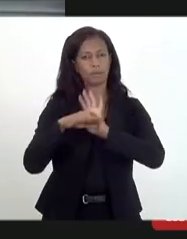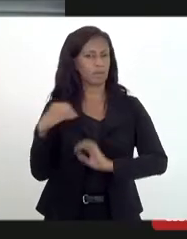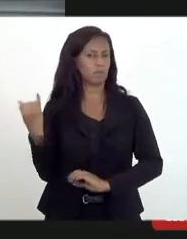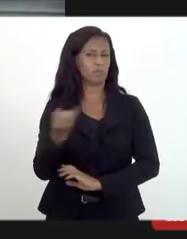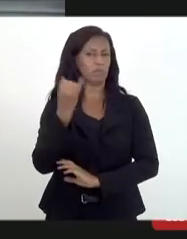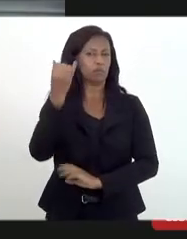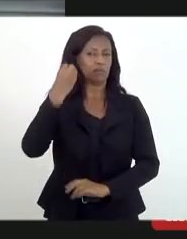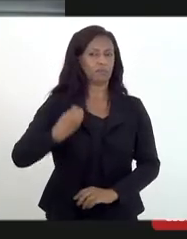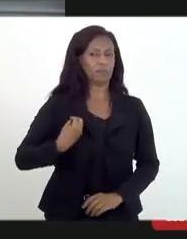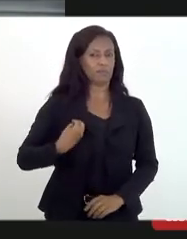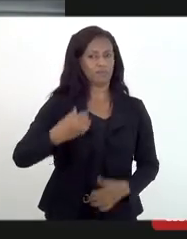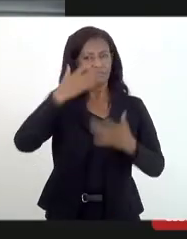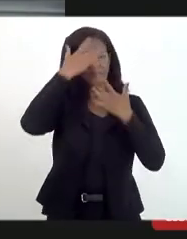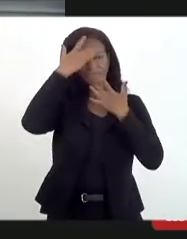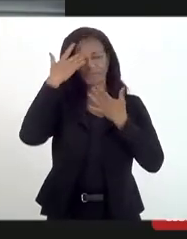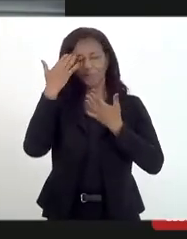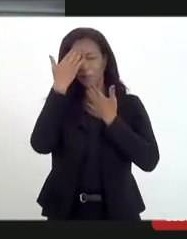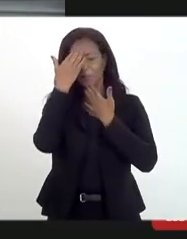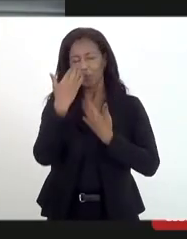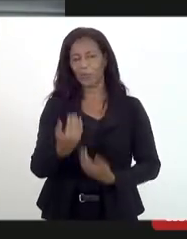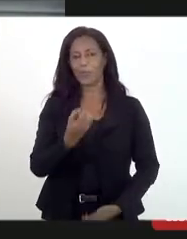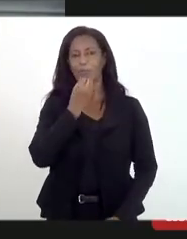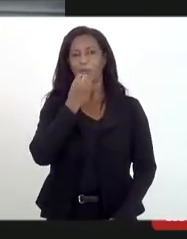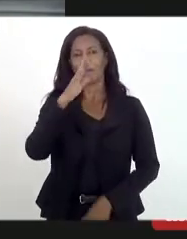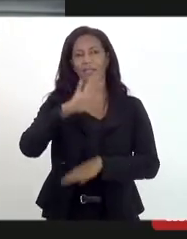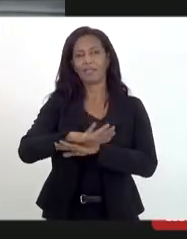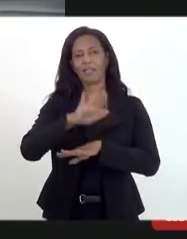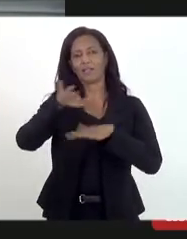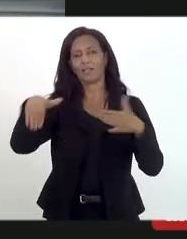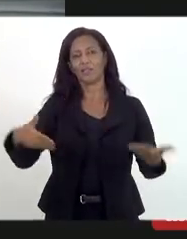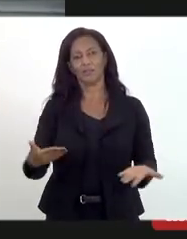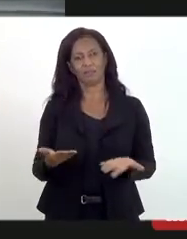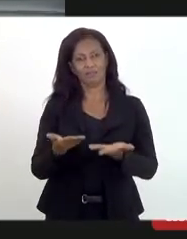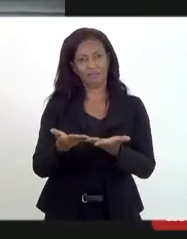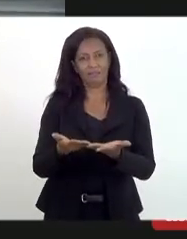a vida das pessoas. Muito obrigada, uma boa tarde a todos e a todas.